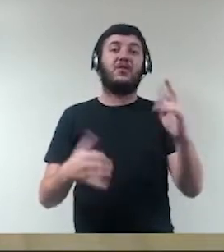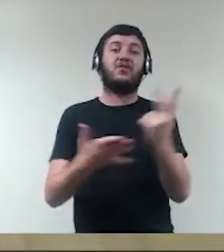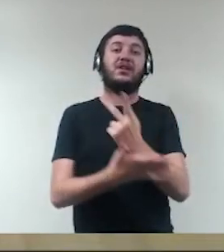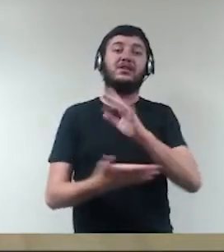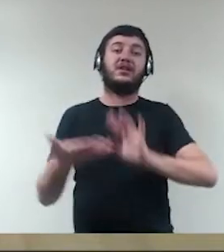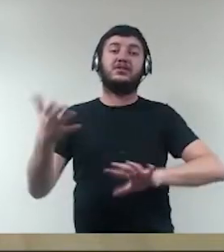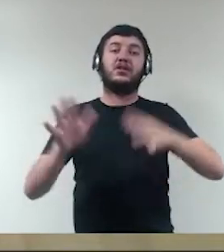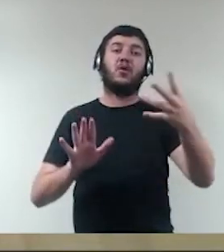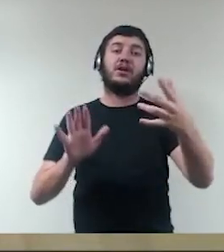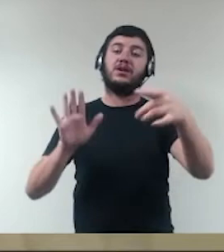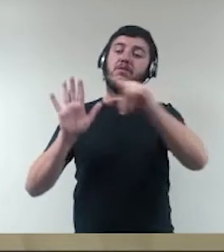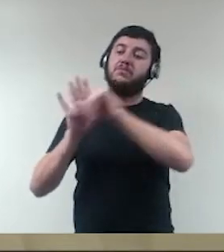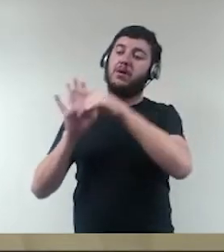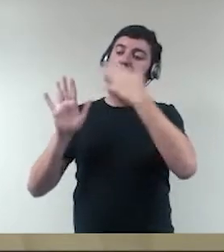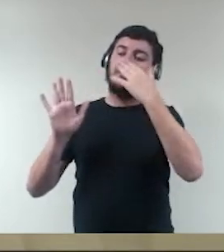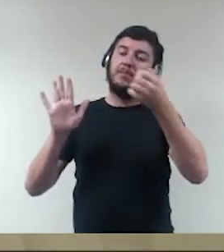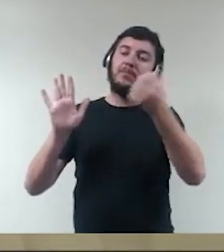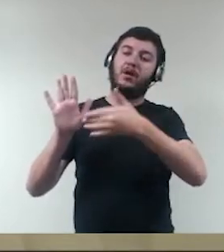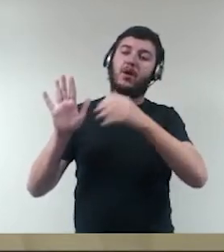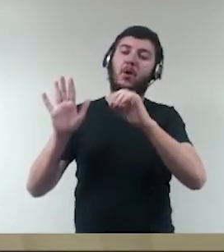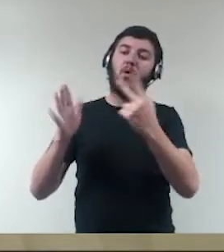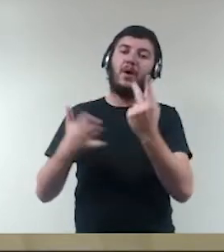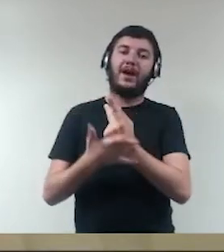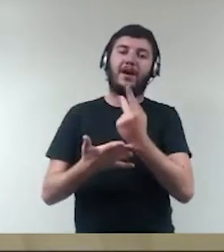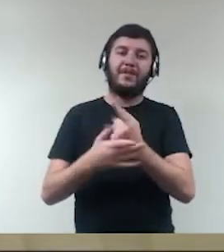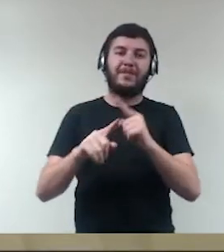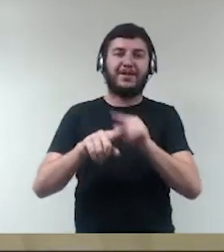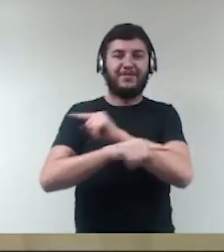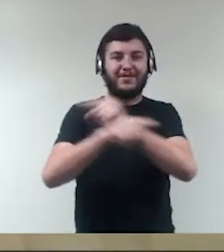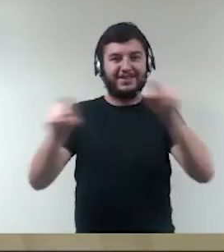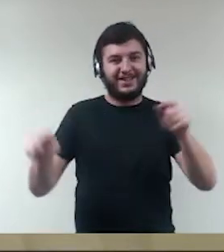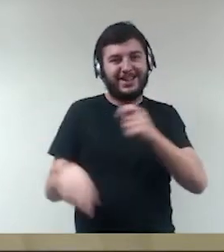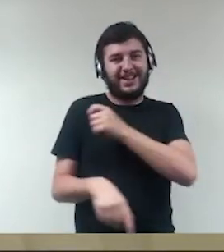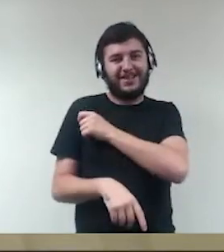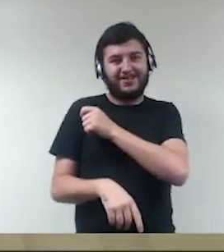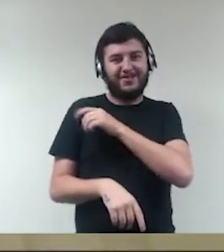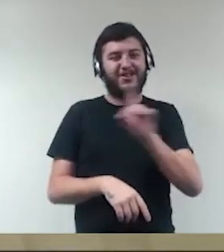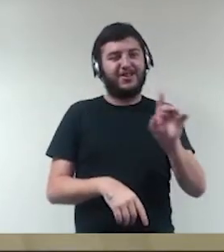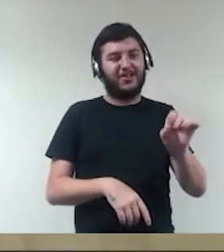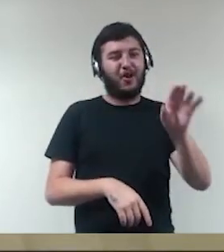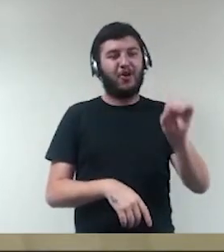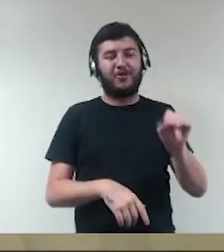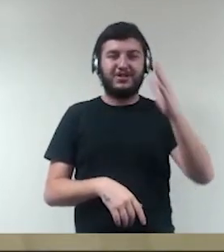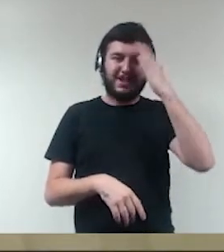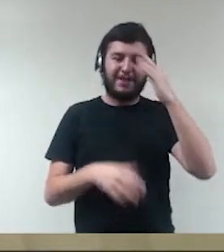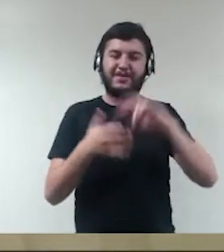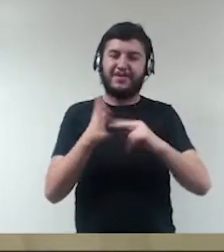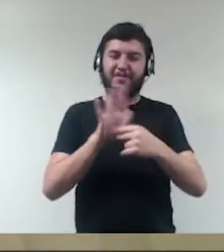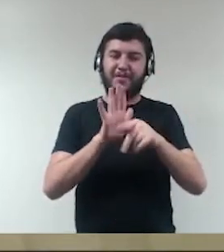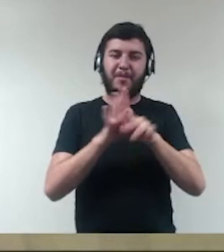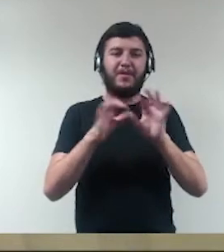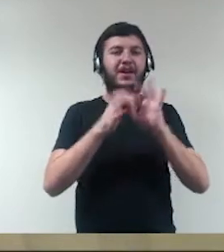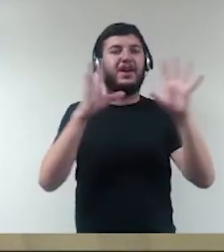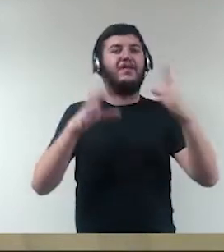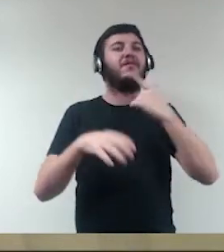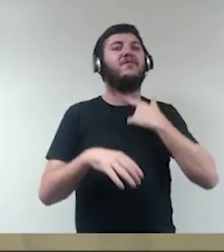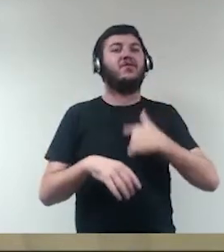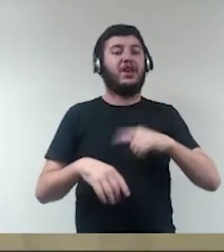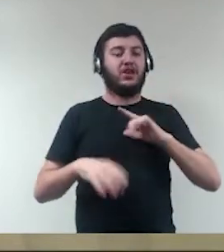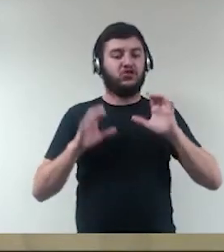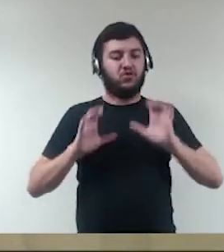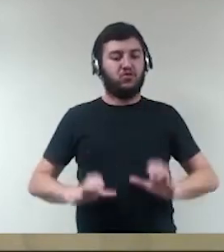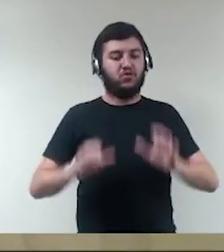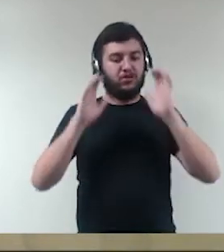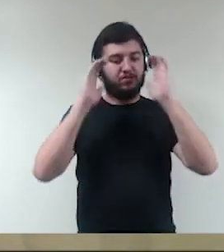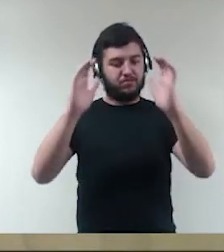Nós sabemos aí que o dolo, né, assim, para os estudantes, né, a vontade livre e consciente de eu praticar certa conduta e